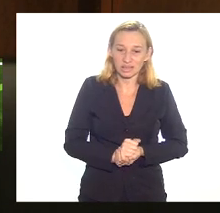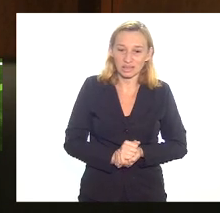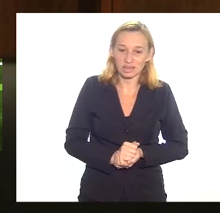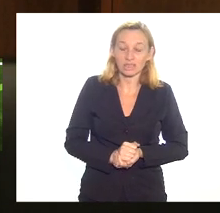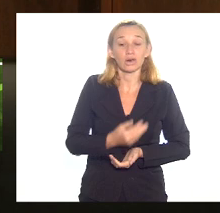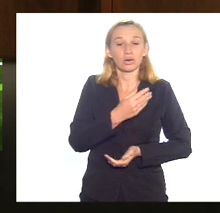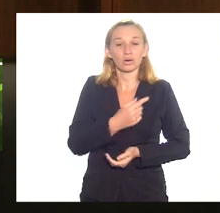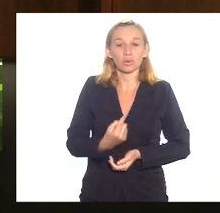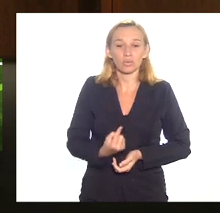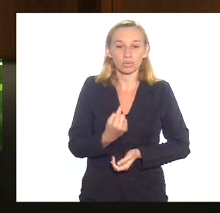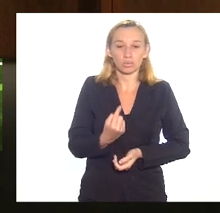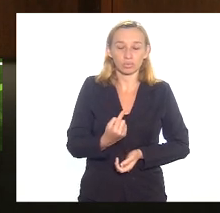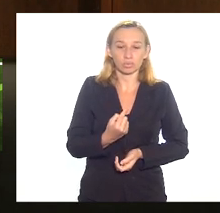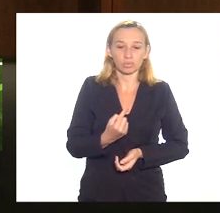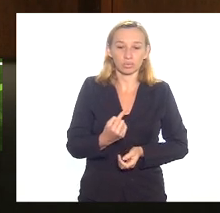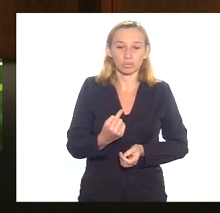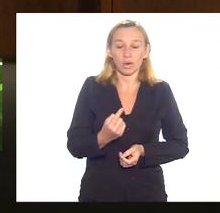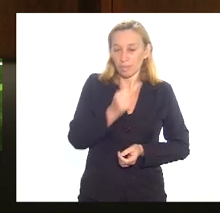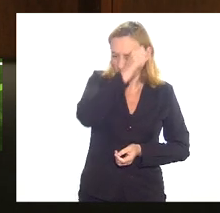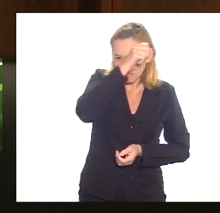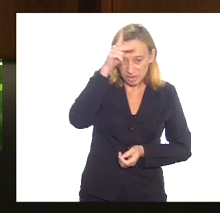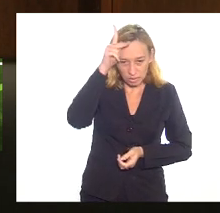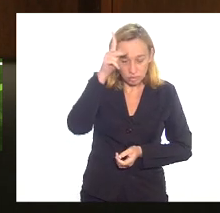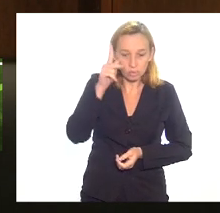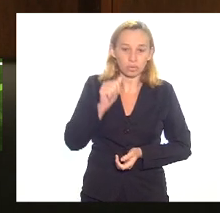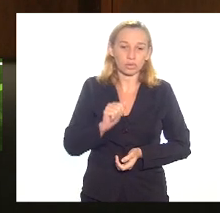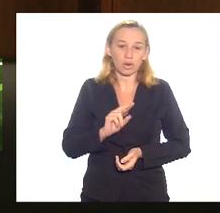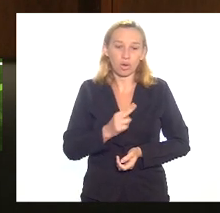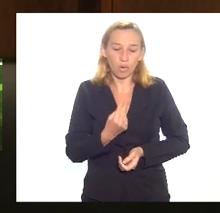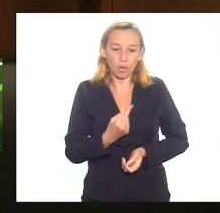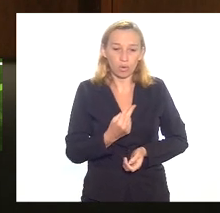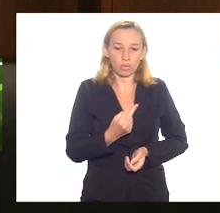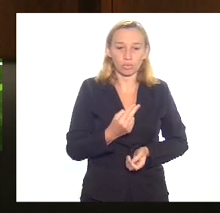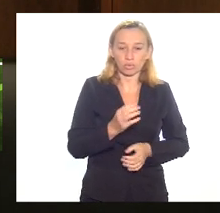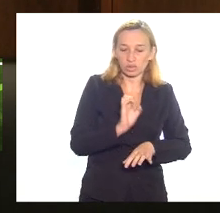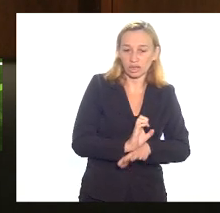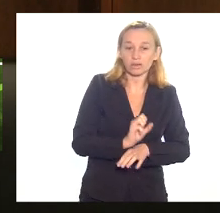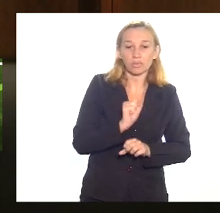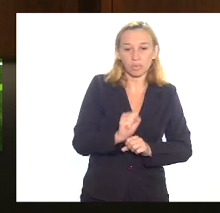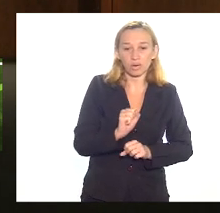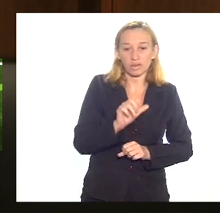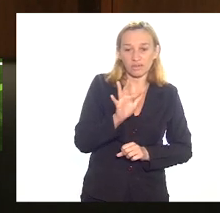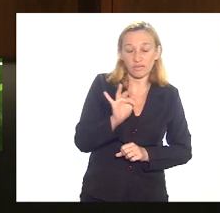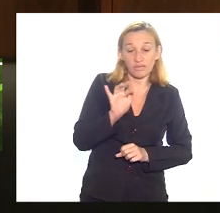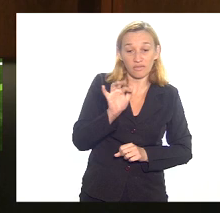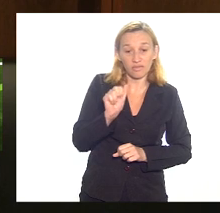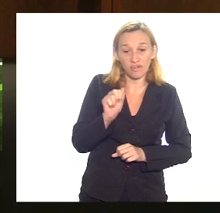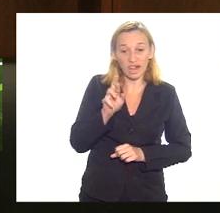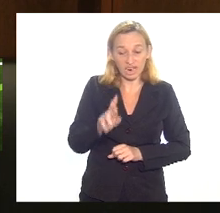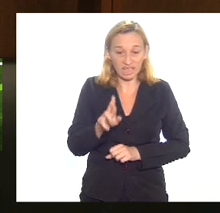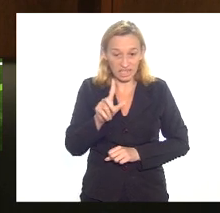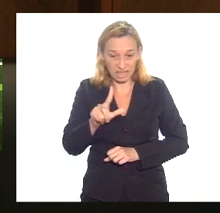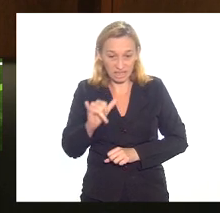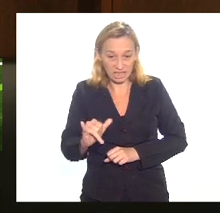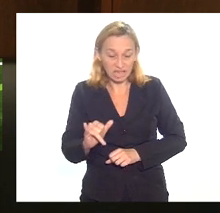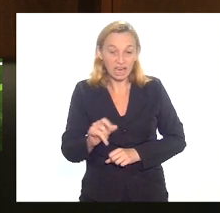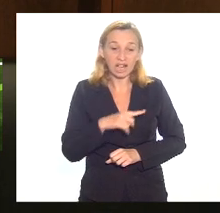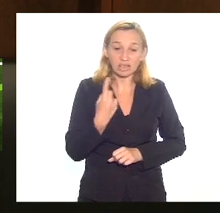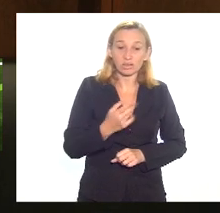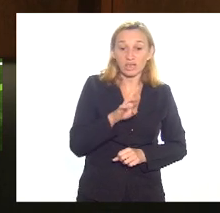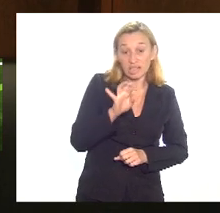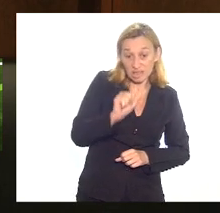público pode falir uma prefeitura um governo de Estado então nós falimos a nossa receita em 16 que é o 29